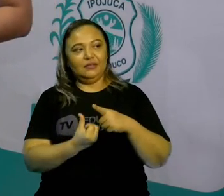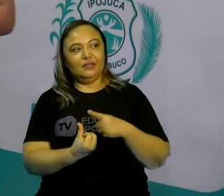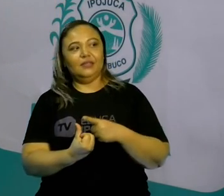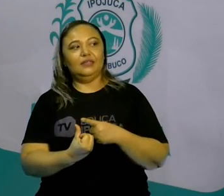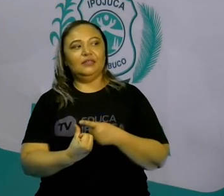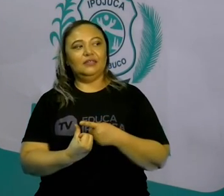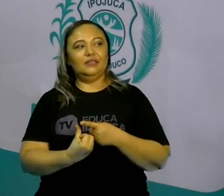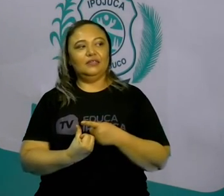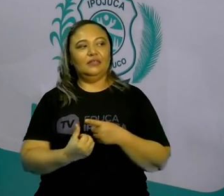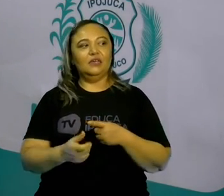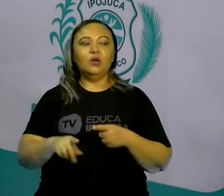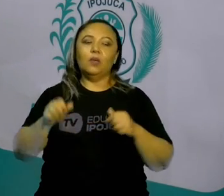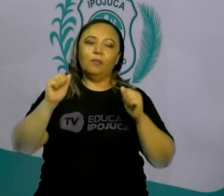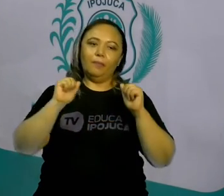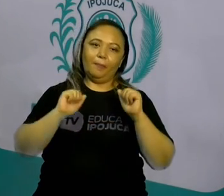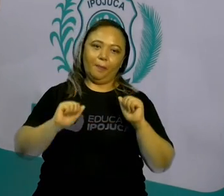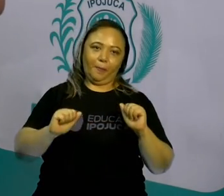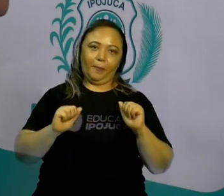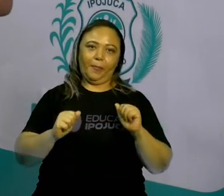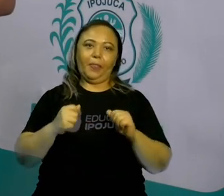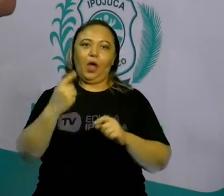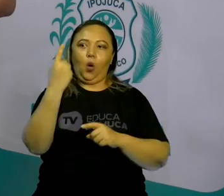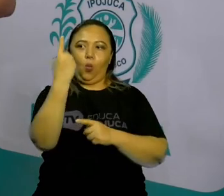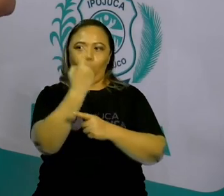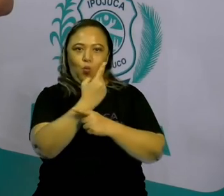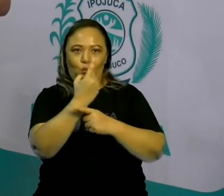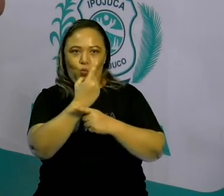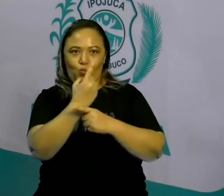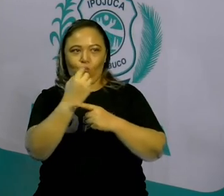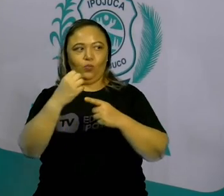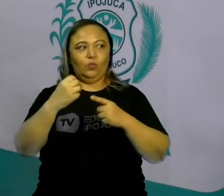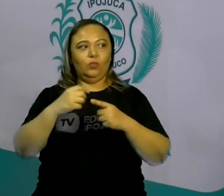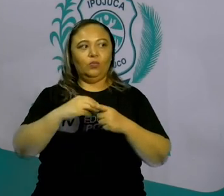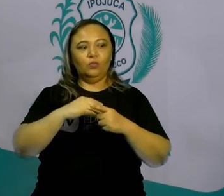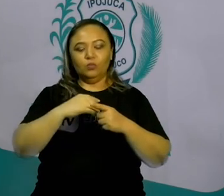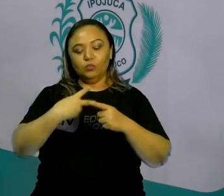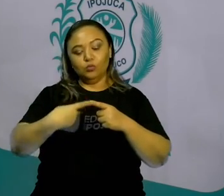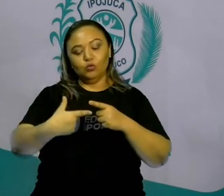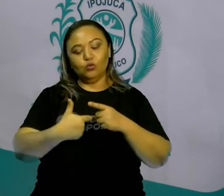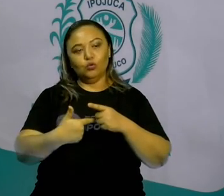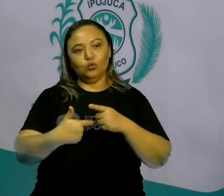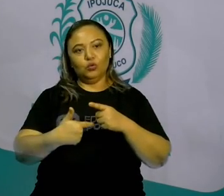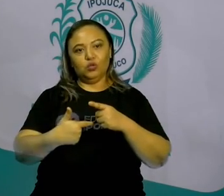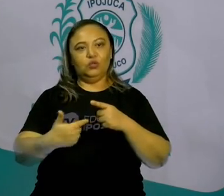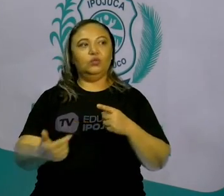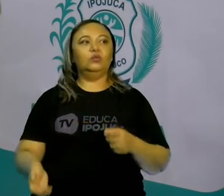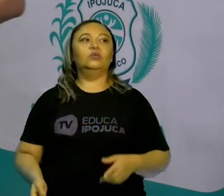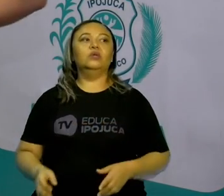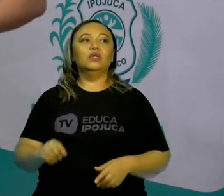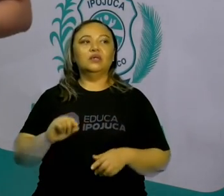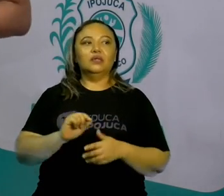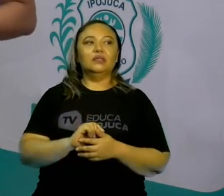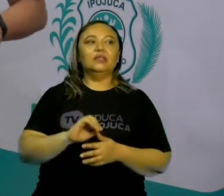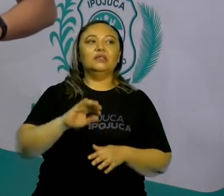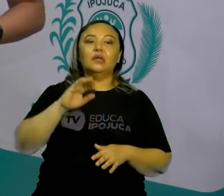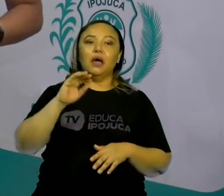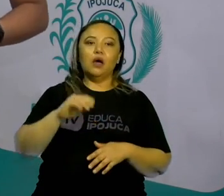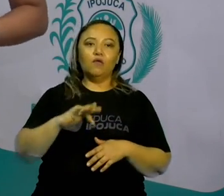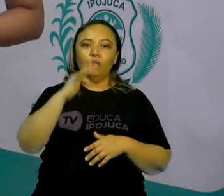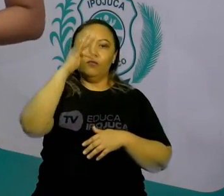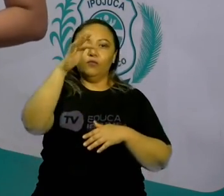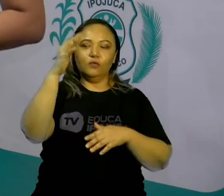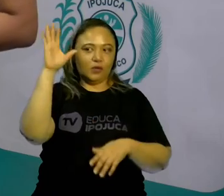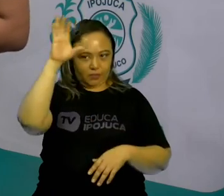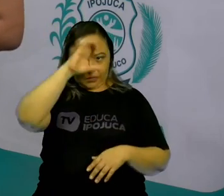Essa fração também pode ser representada como um meio. E a gente vai saber mais no futuro por quê. Essas frações são